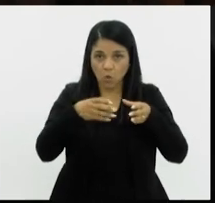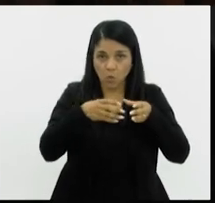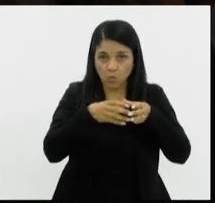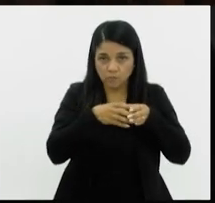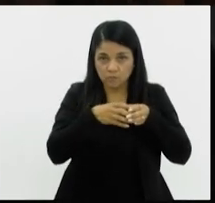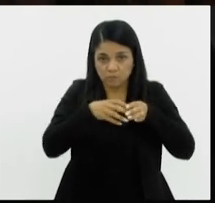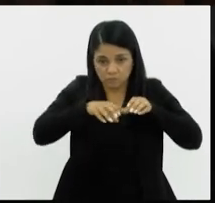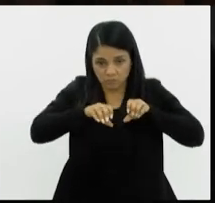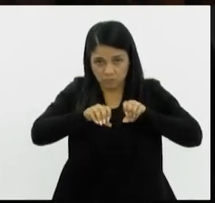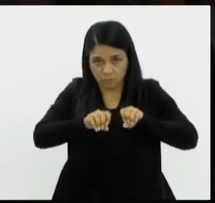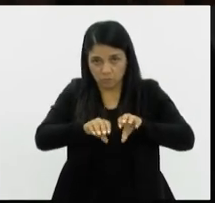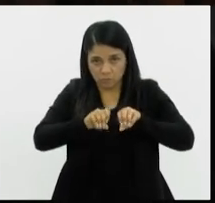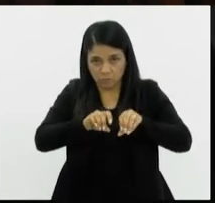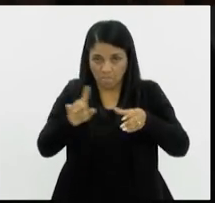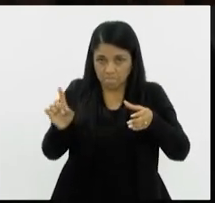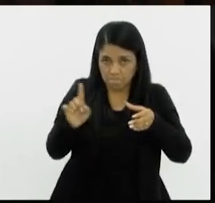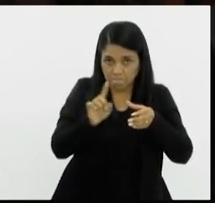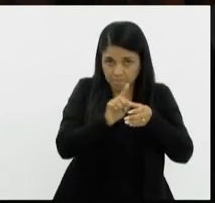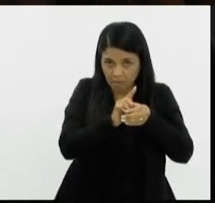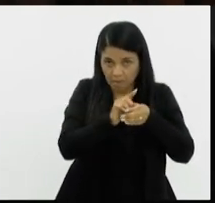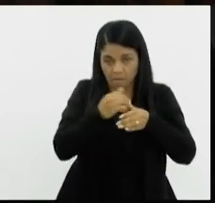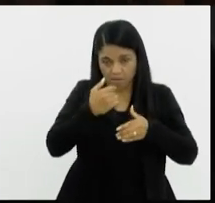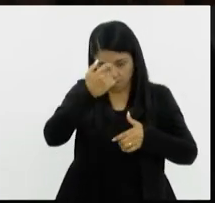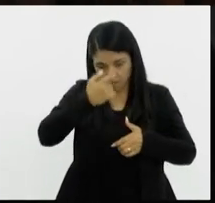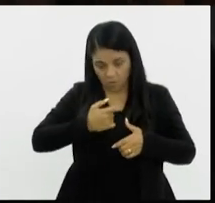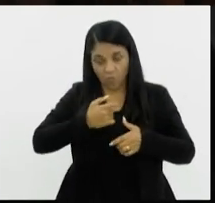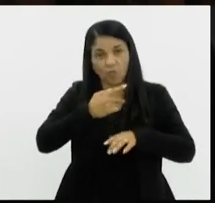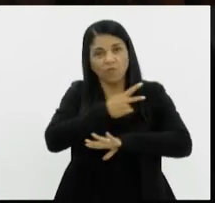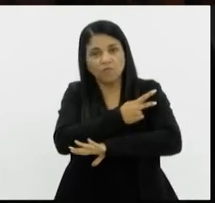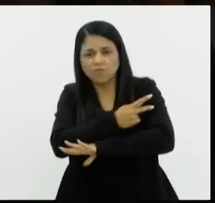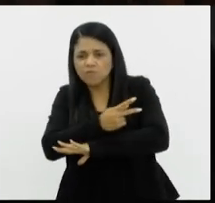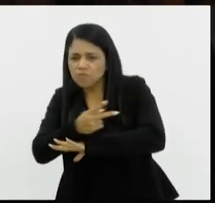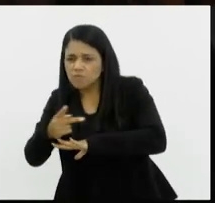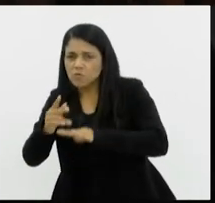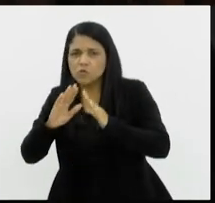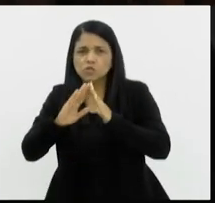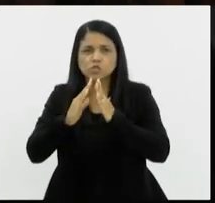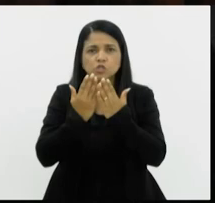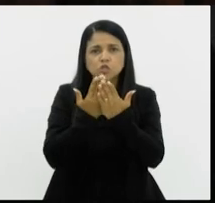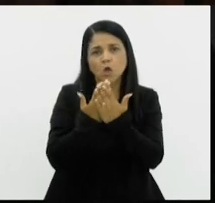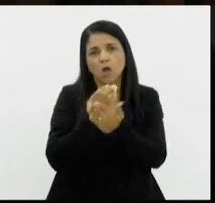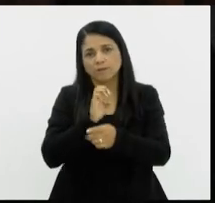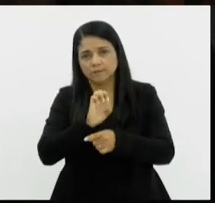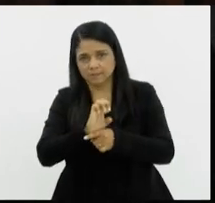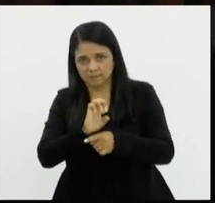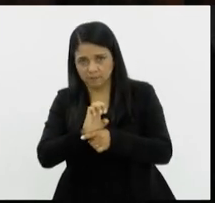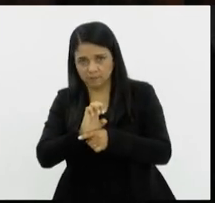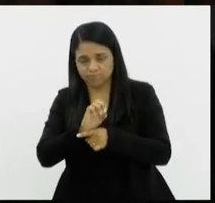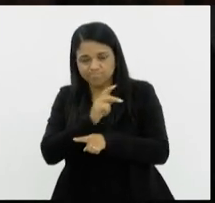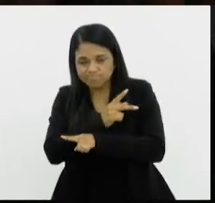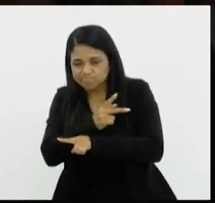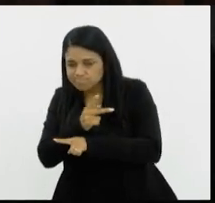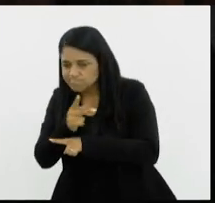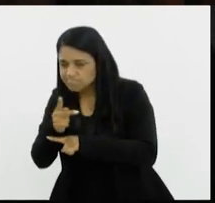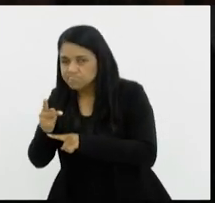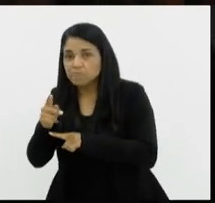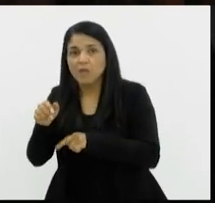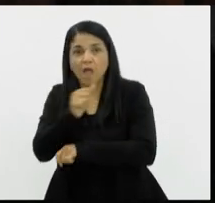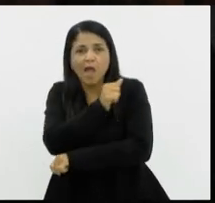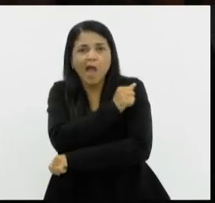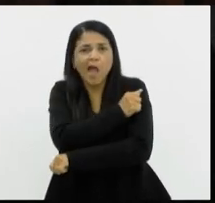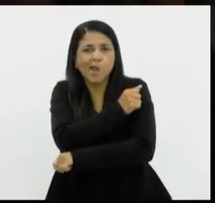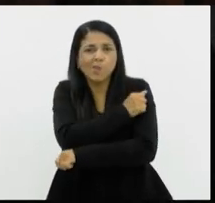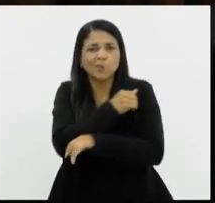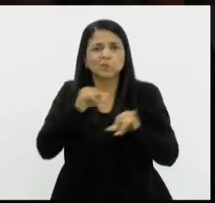Educação, tenho visitado algumas escolas do Estado. Que os alunos vêm